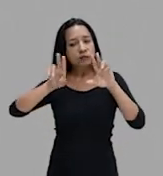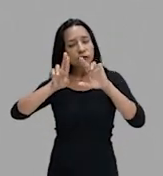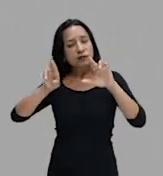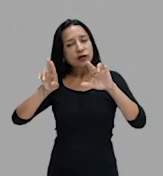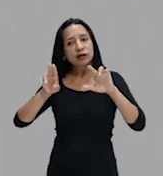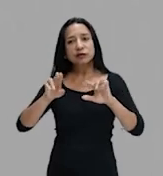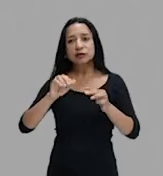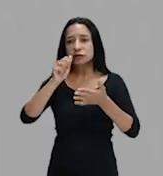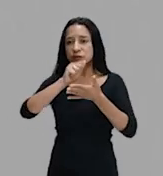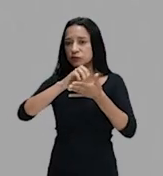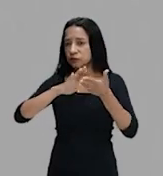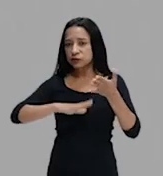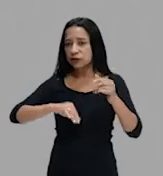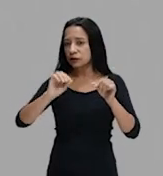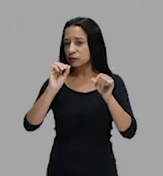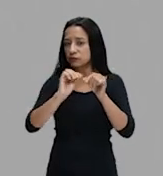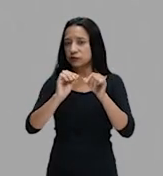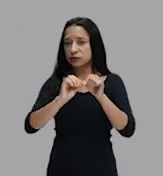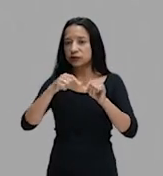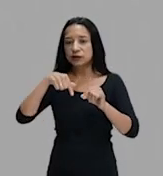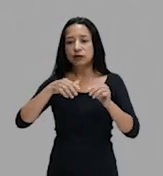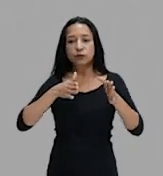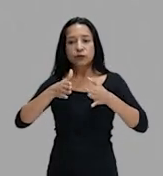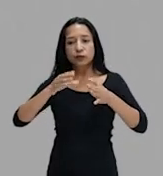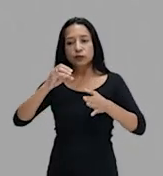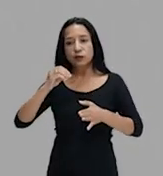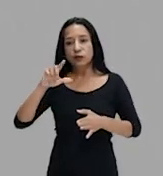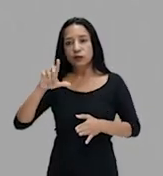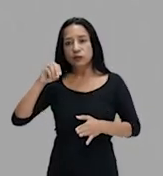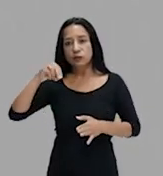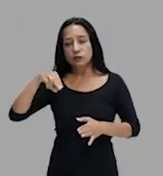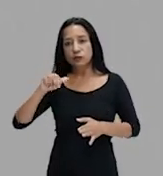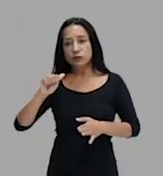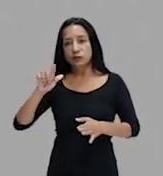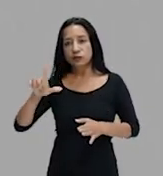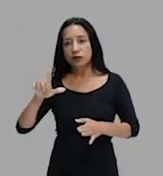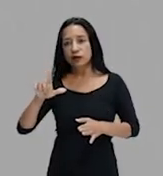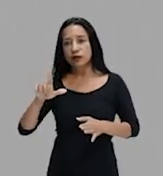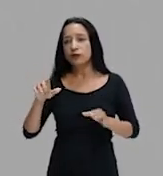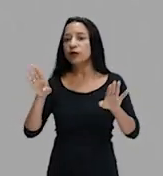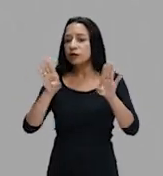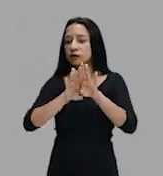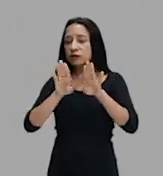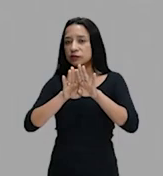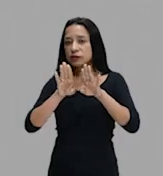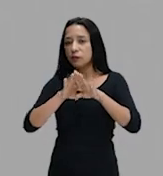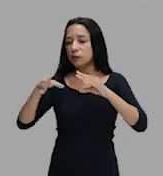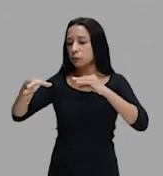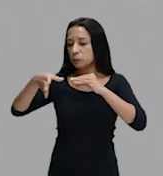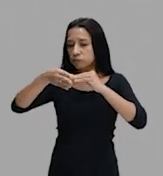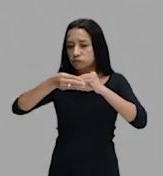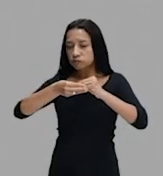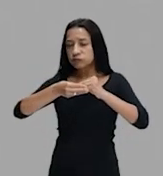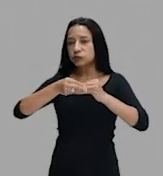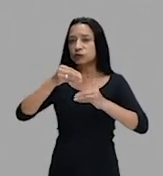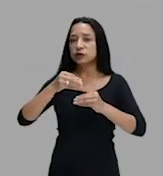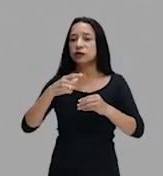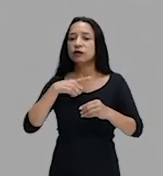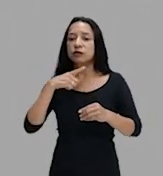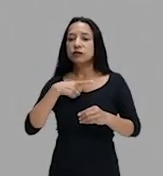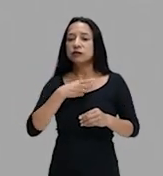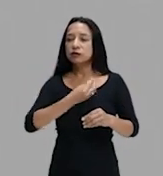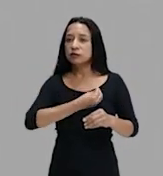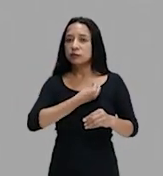econômicas do período colonial, até mesmo as chamadas atividades complementares da economia, nós teremos a